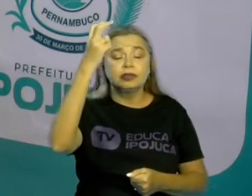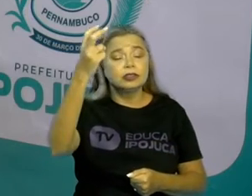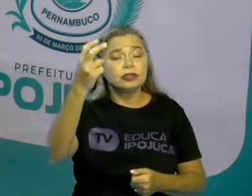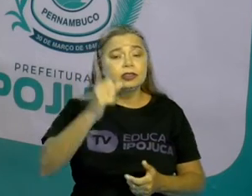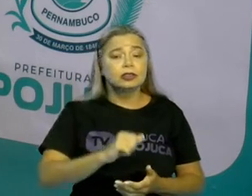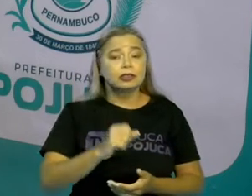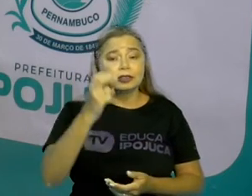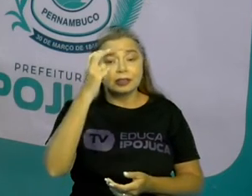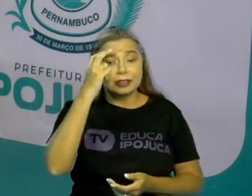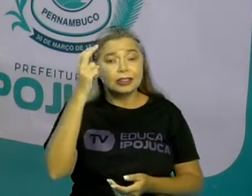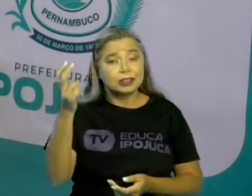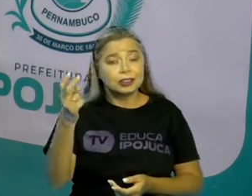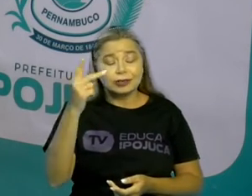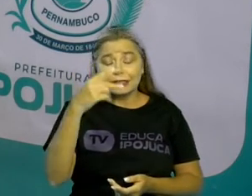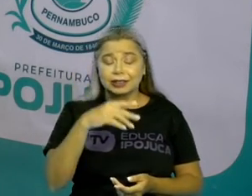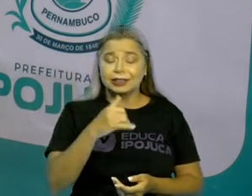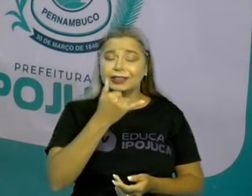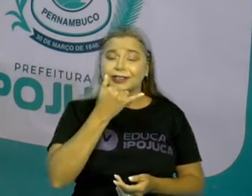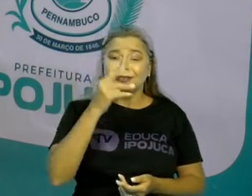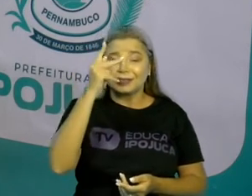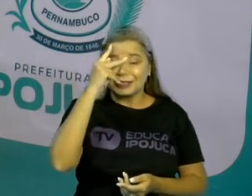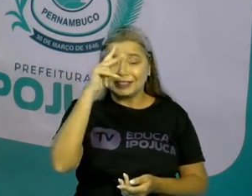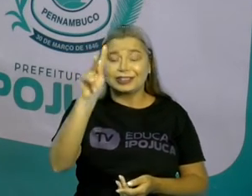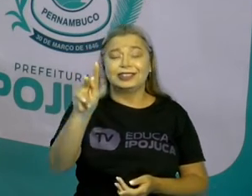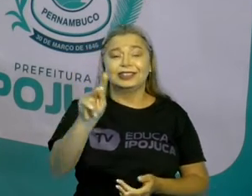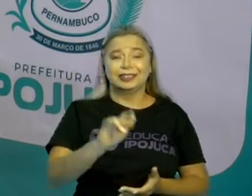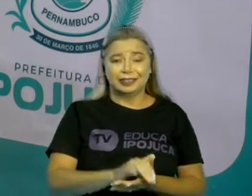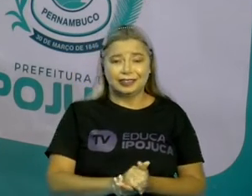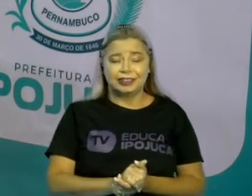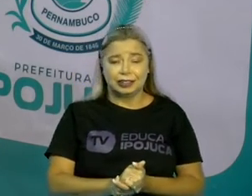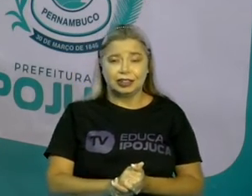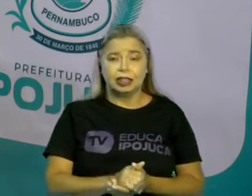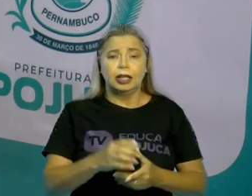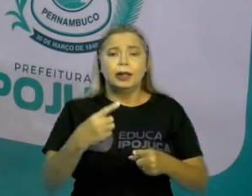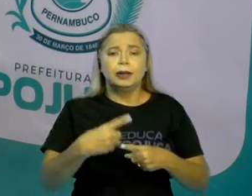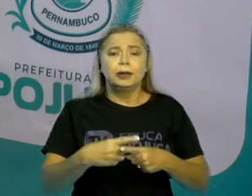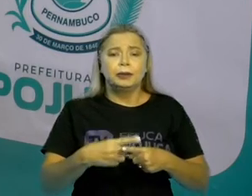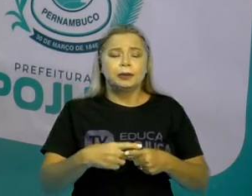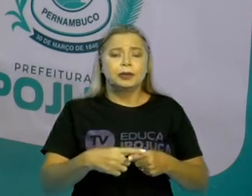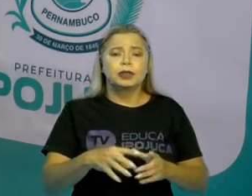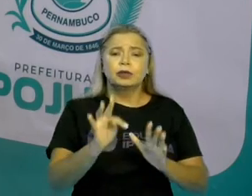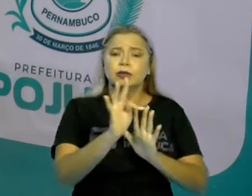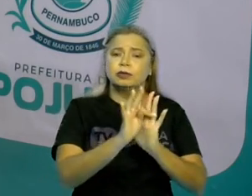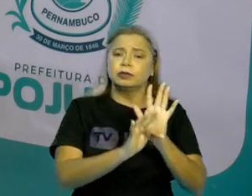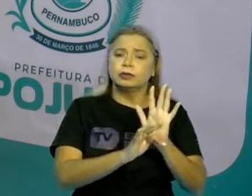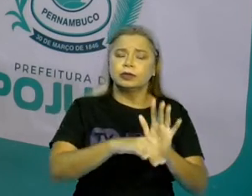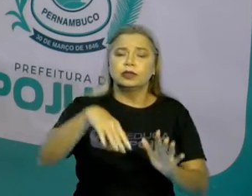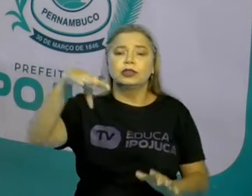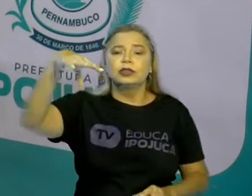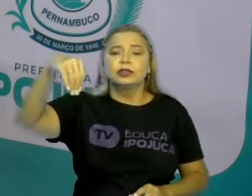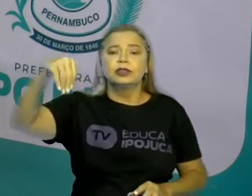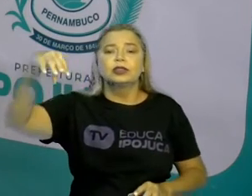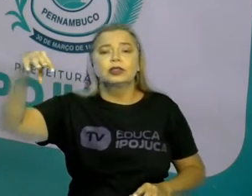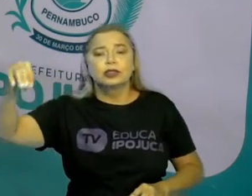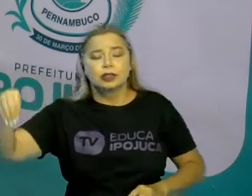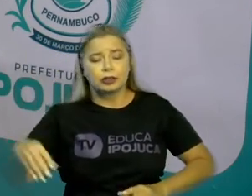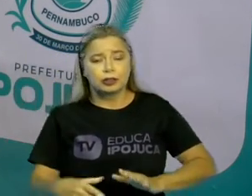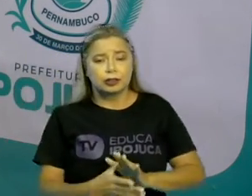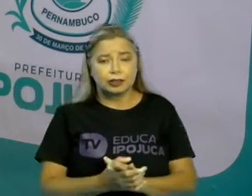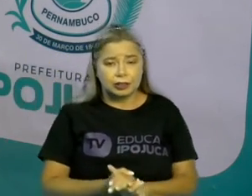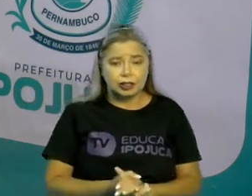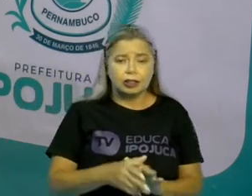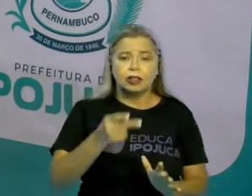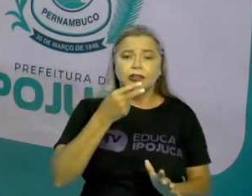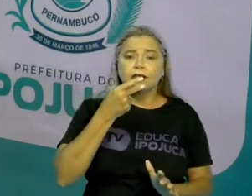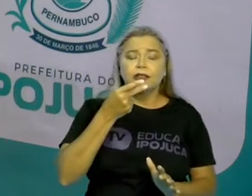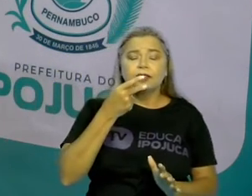que os textos de Cordéis vai contando uma história ao longo de todo o